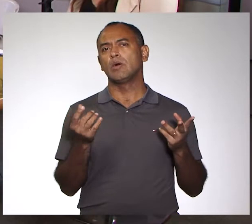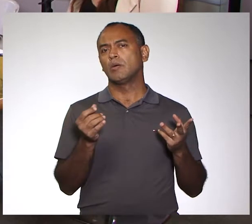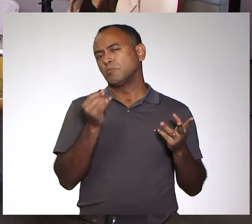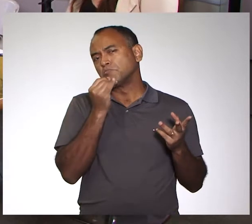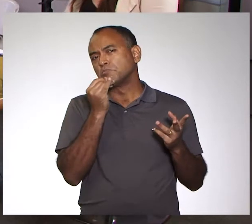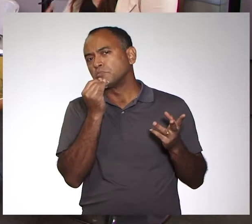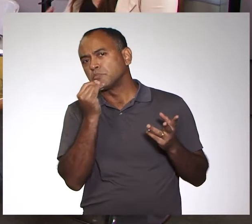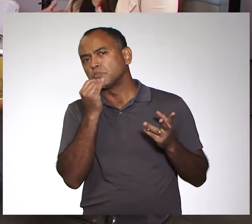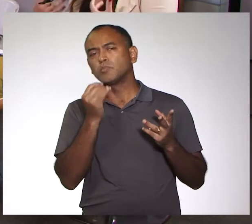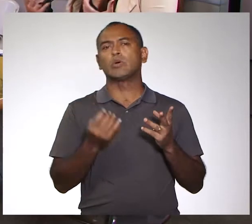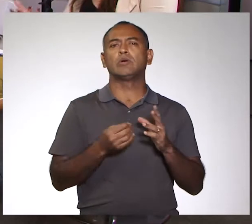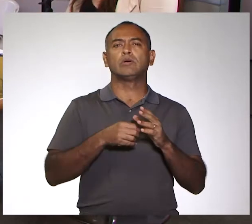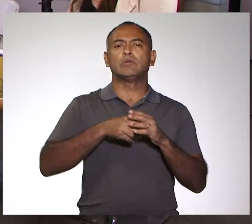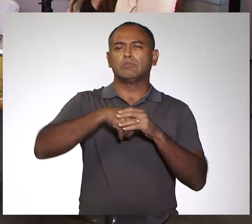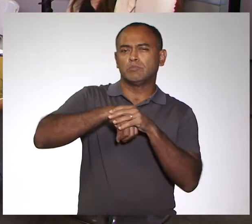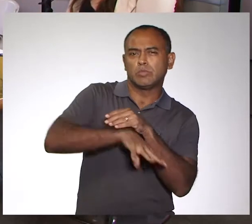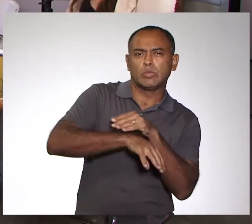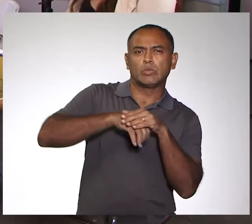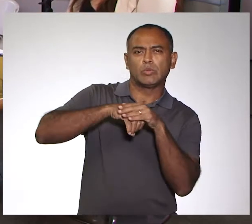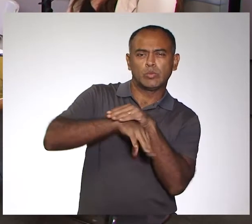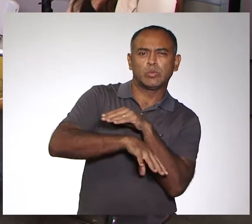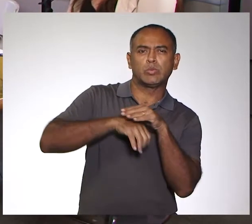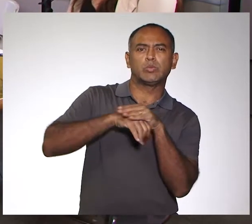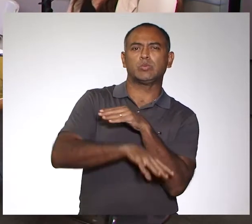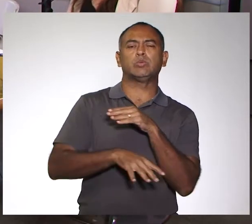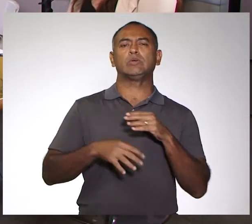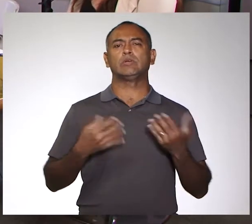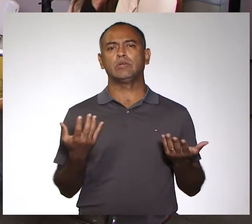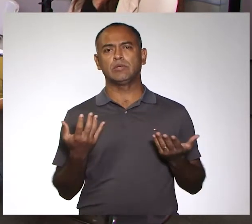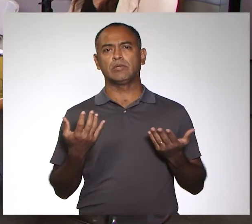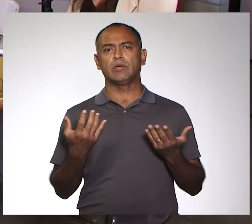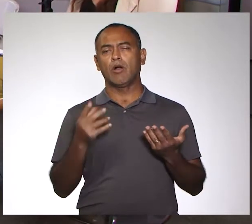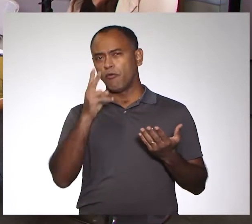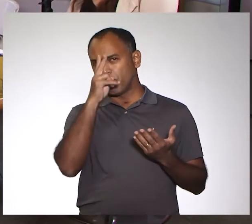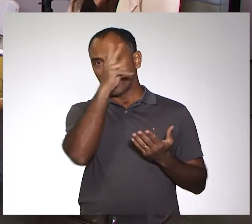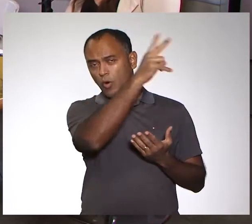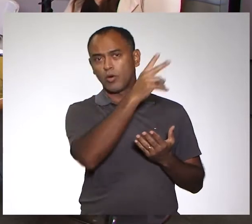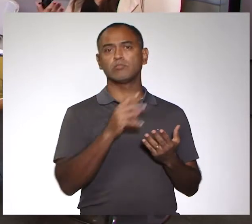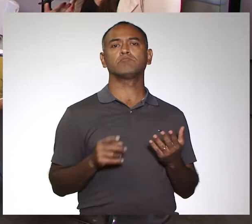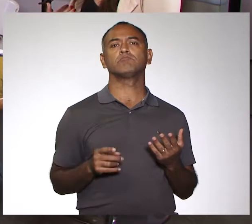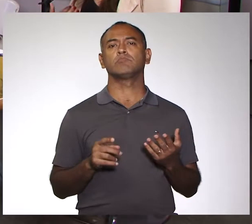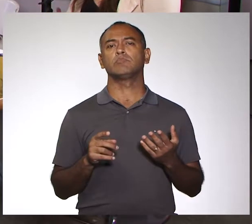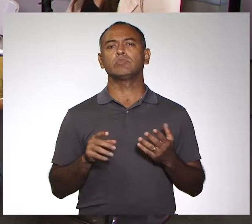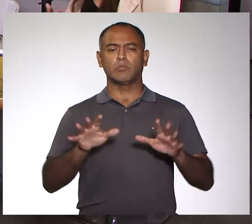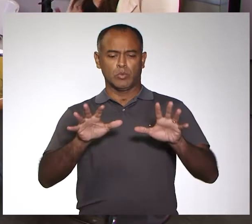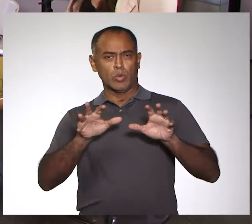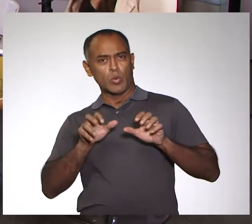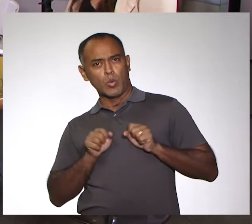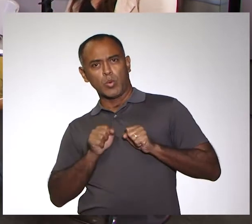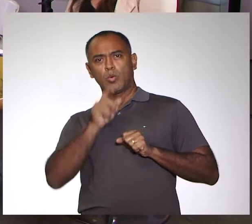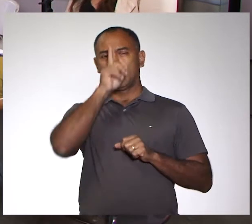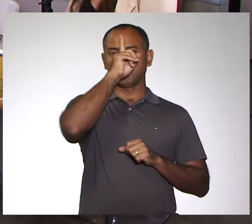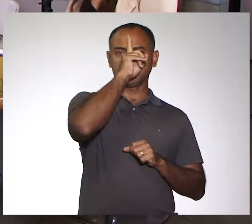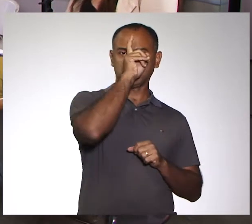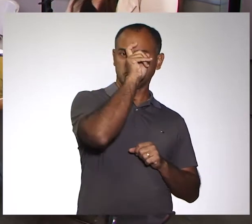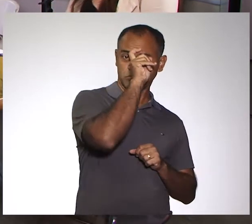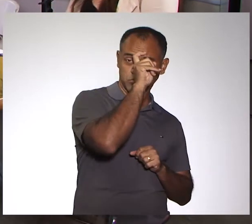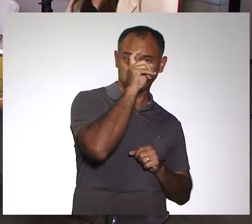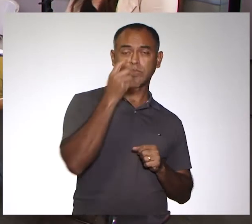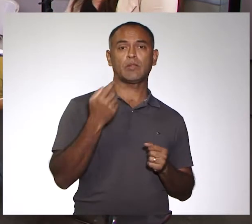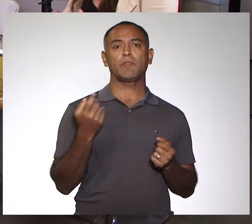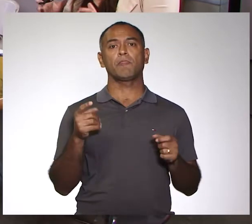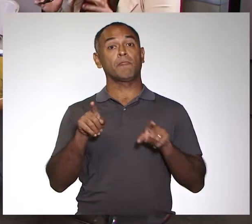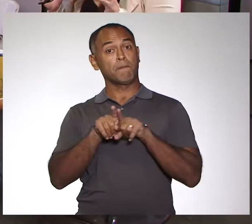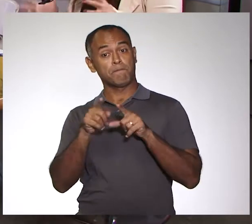tivemos o estudo de diarreia aguda, certo? E infecções hospitalares, mas